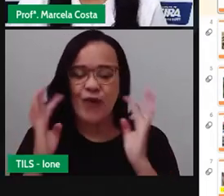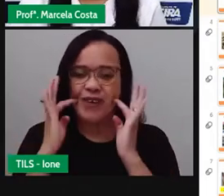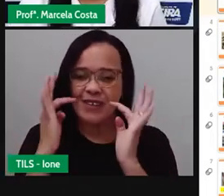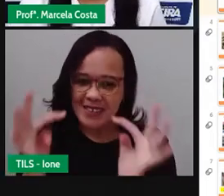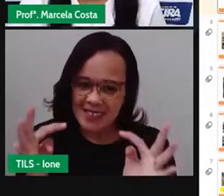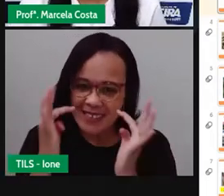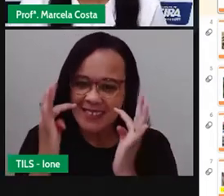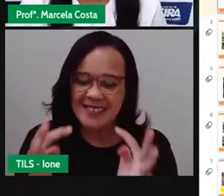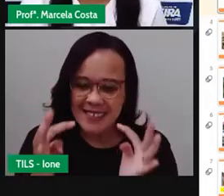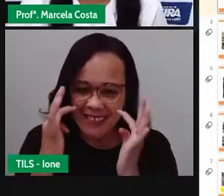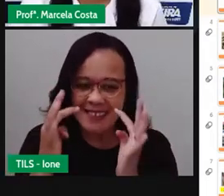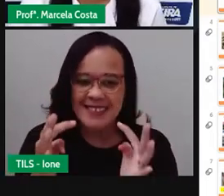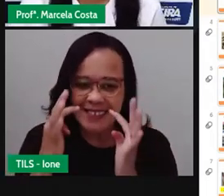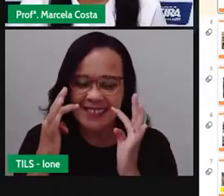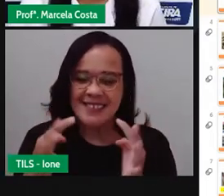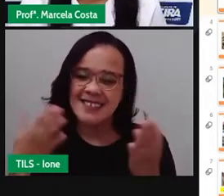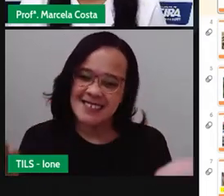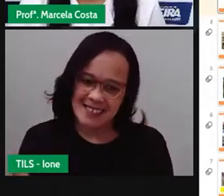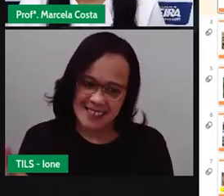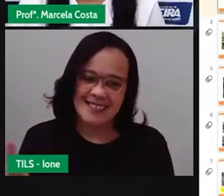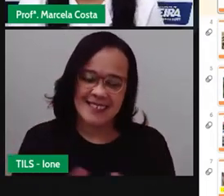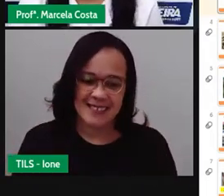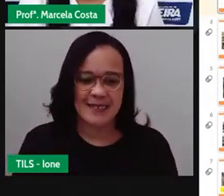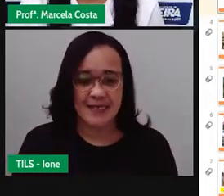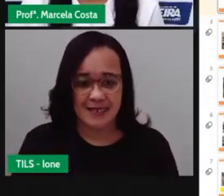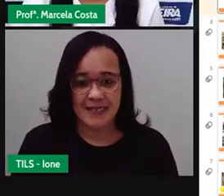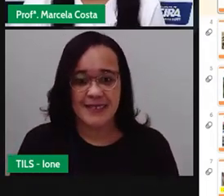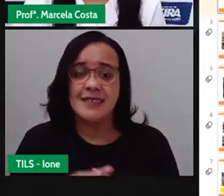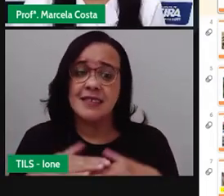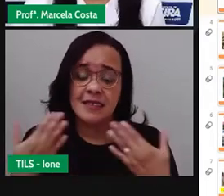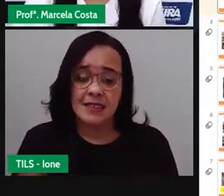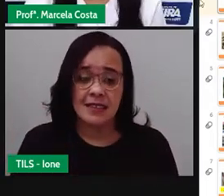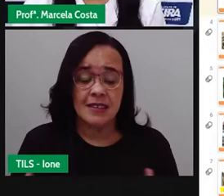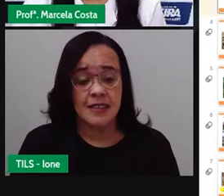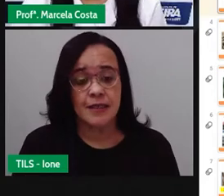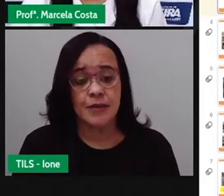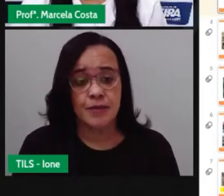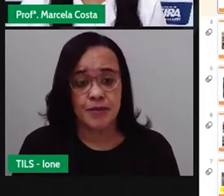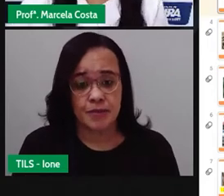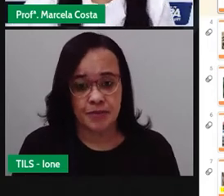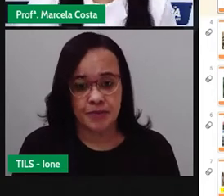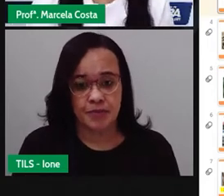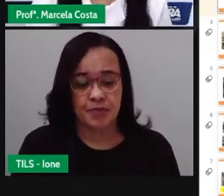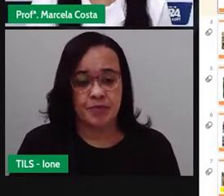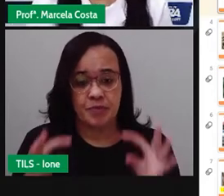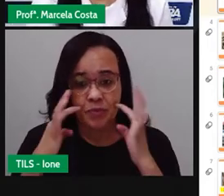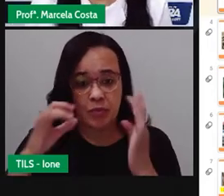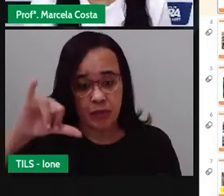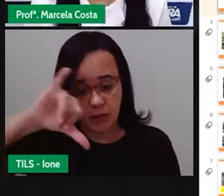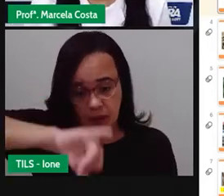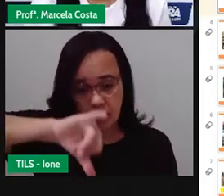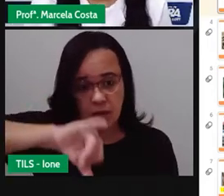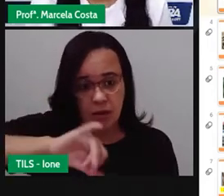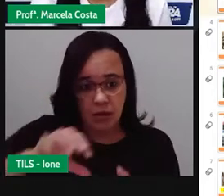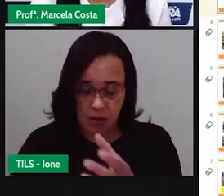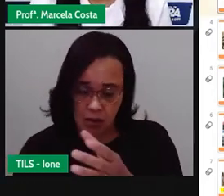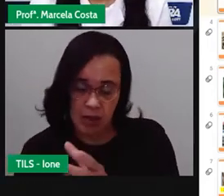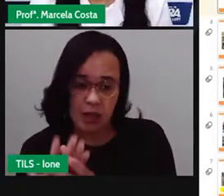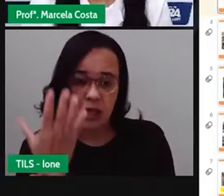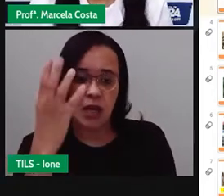Perem Pedaços. Então, vimos que ele foi criado em